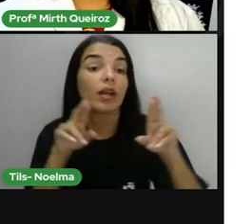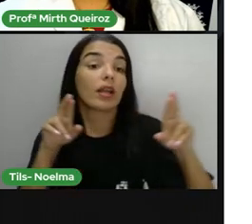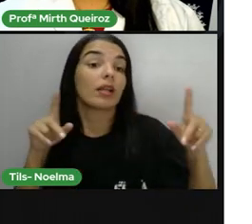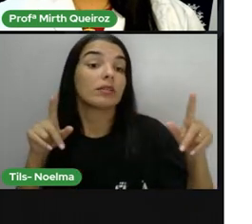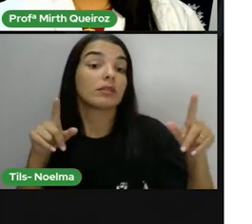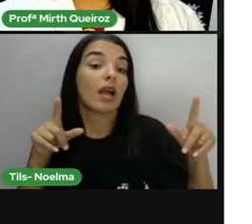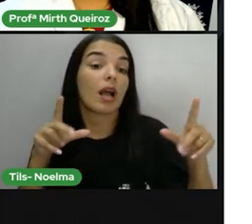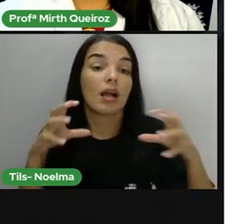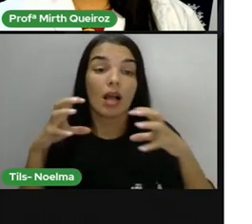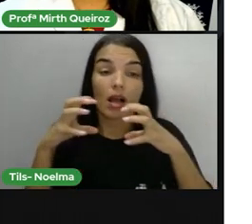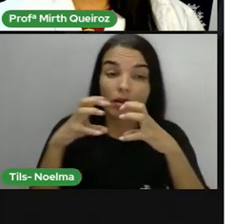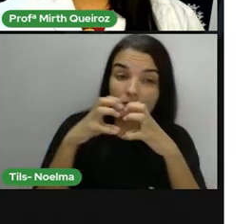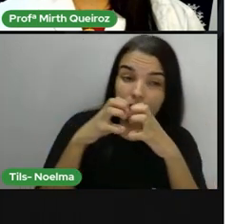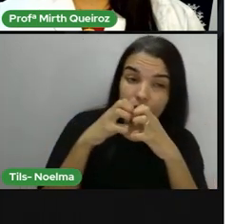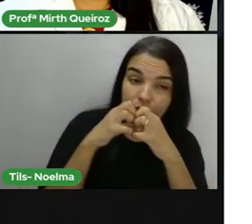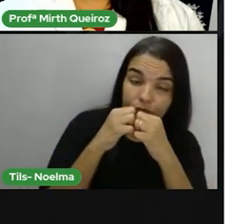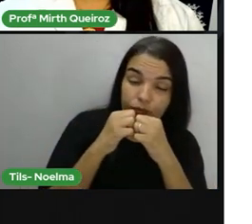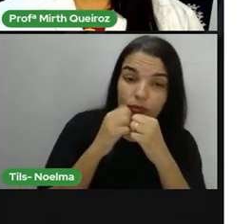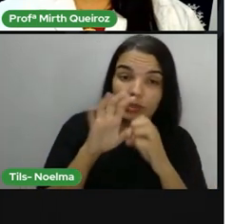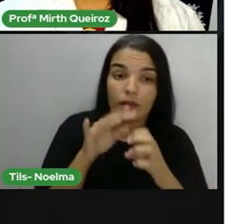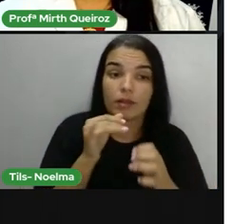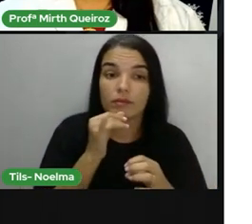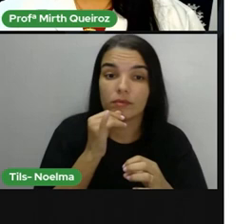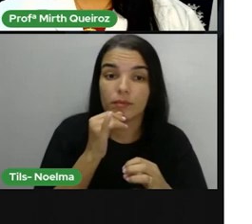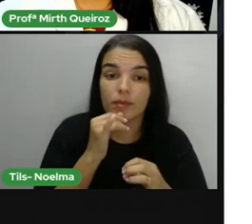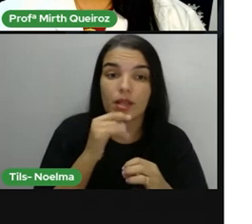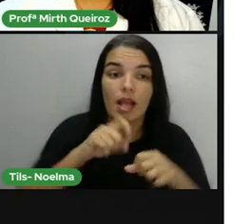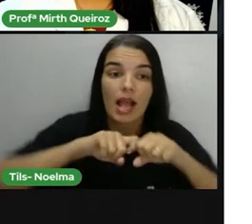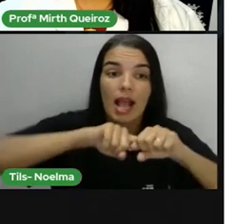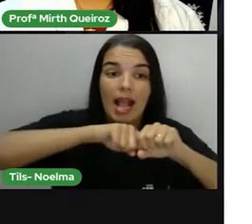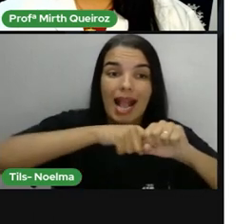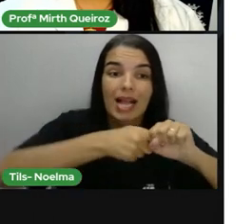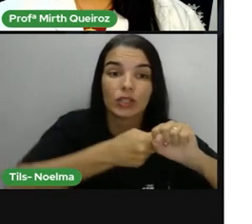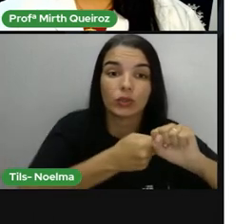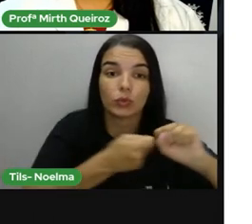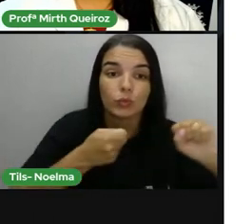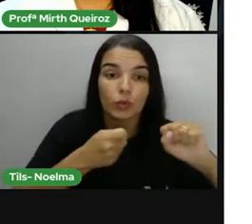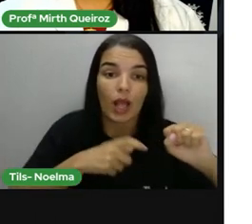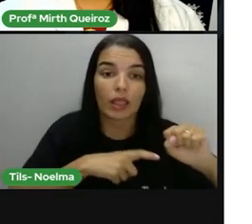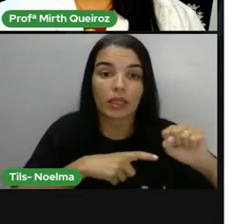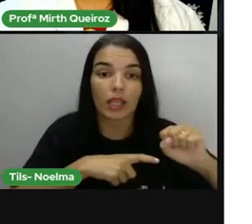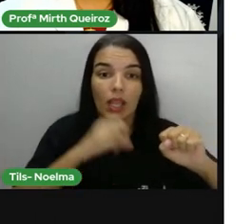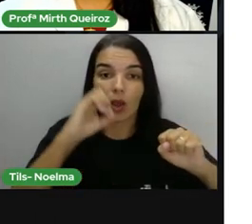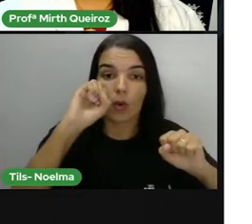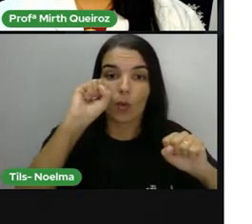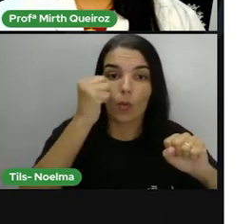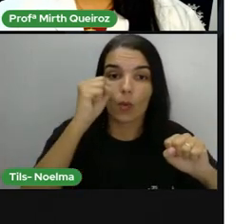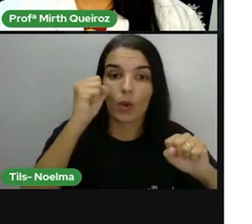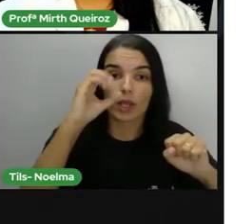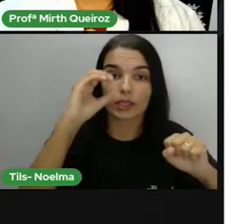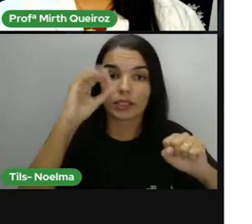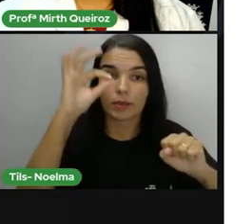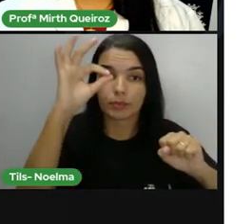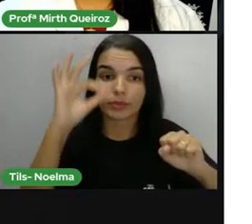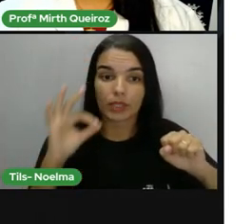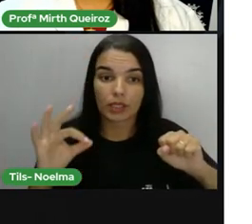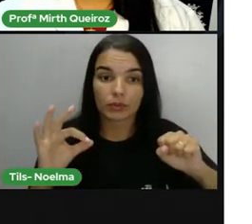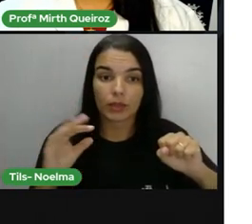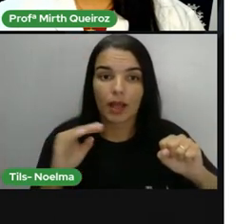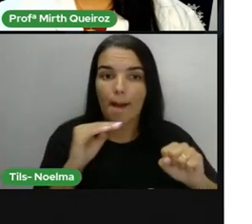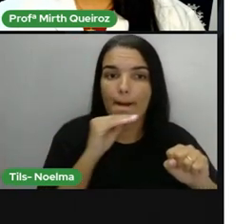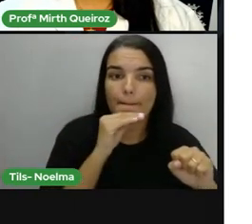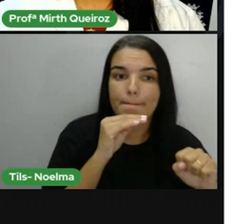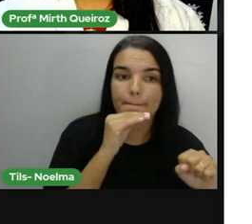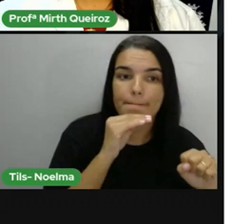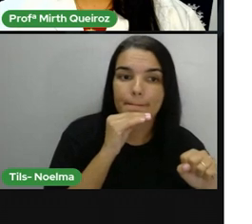processamento entre caju e manga? Caju é quanto aqui? Caju, nós temos 80%, né?